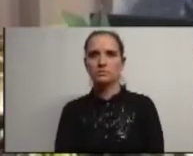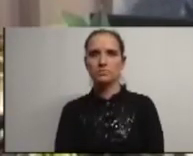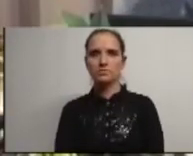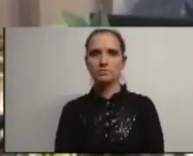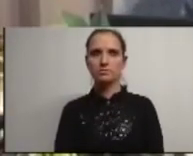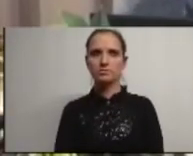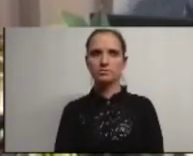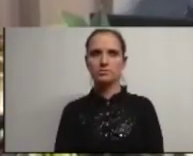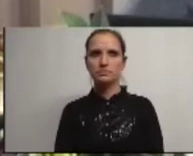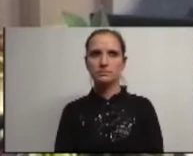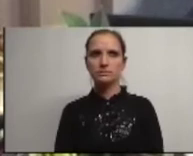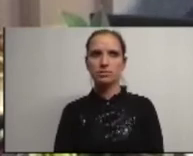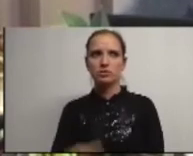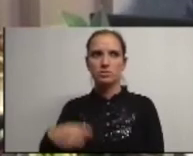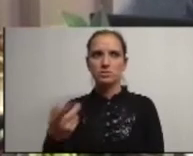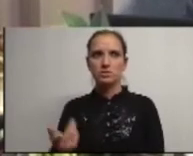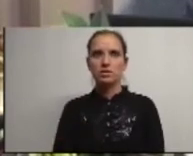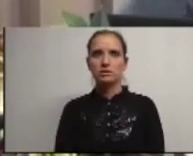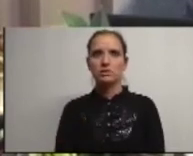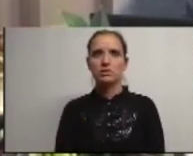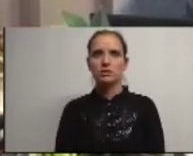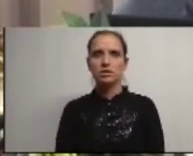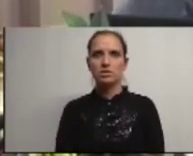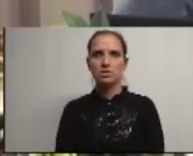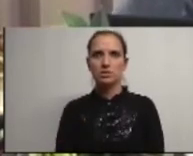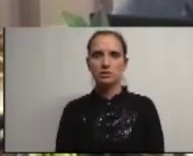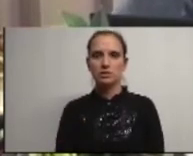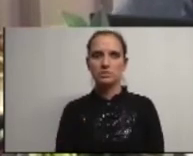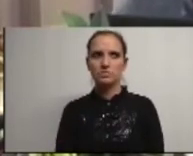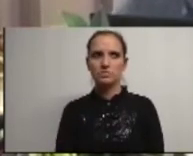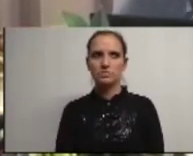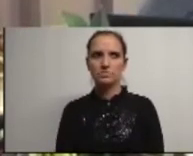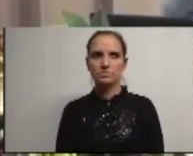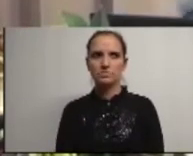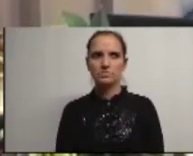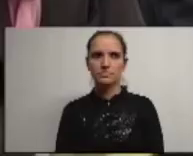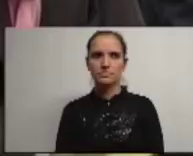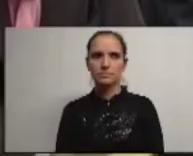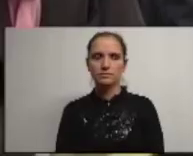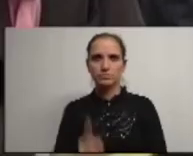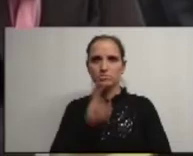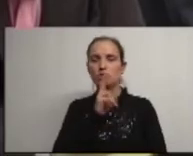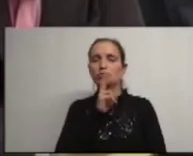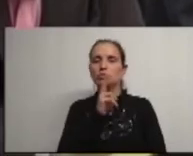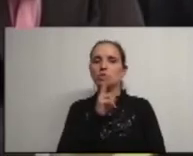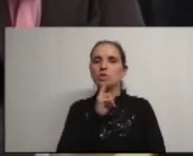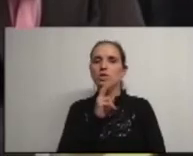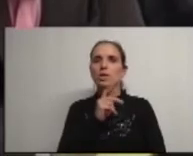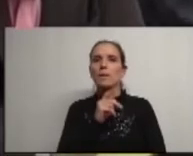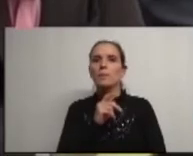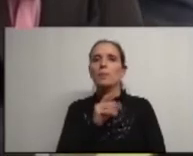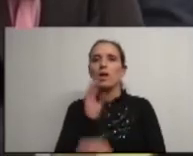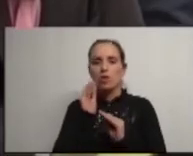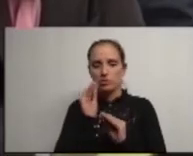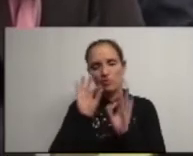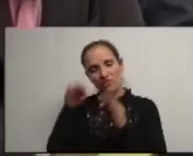Paulo Matos Sr. Presidente muito obrigado Sr. Presidente começando por responder aqui e vou deixar a educação